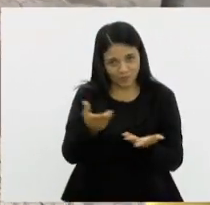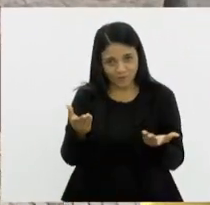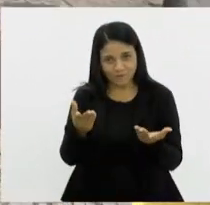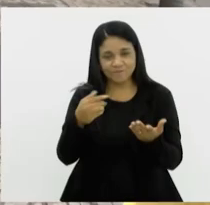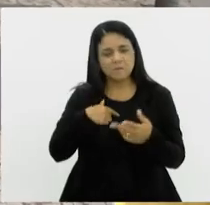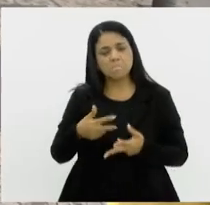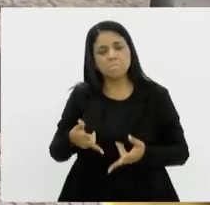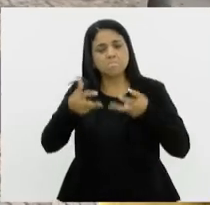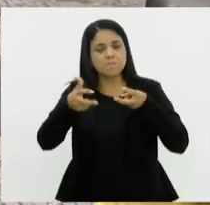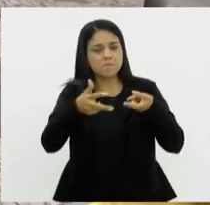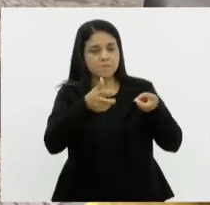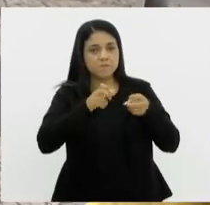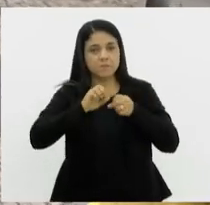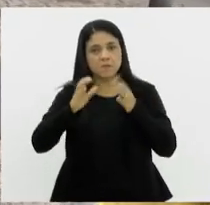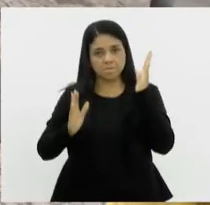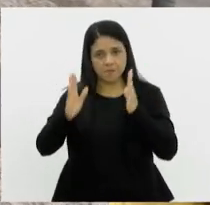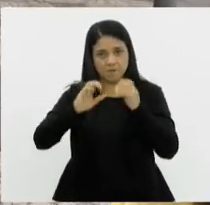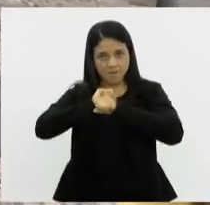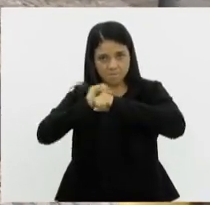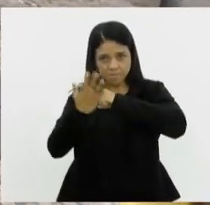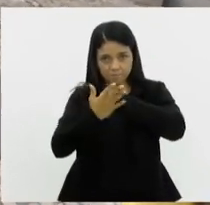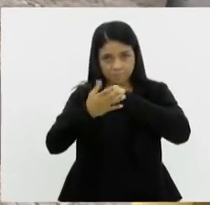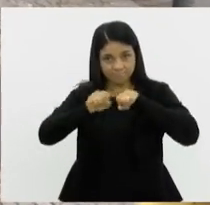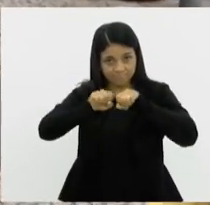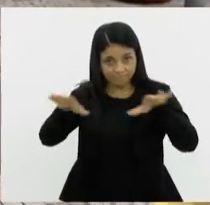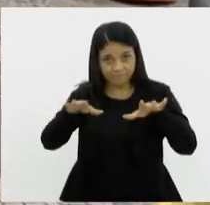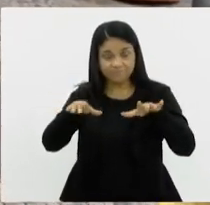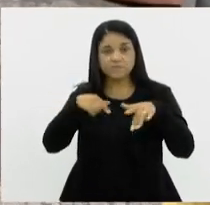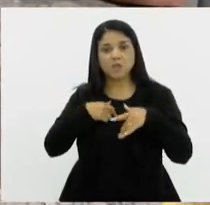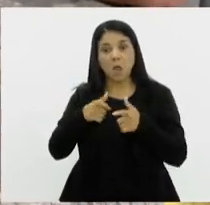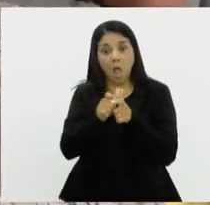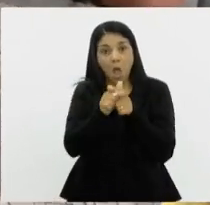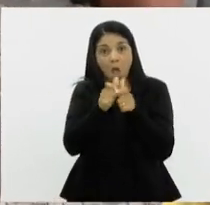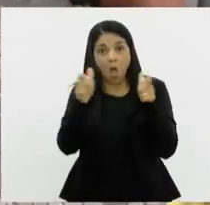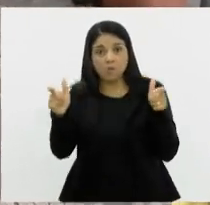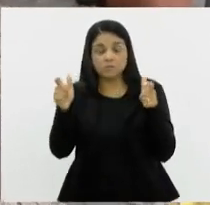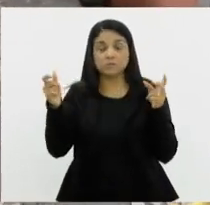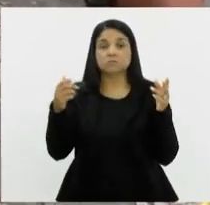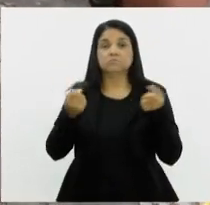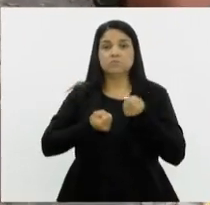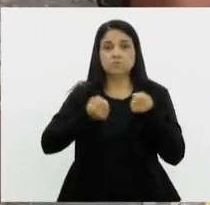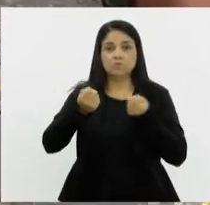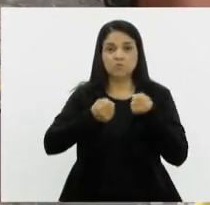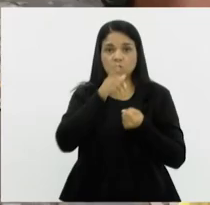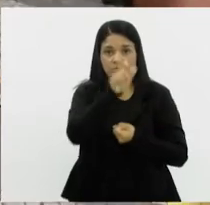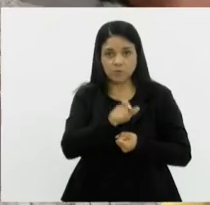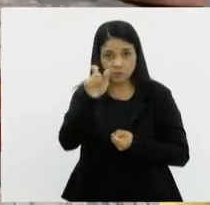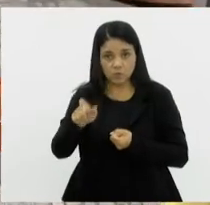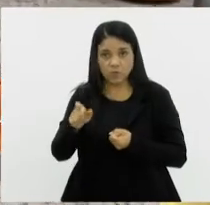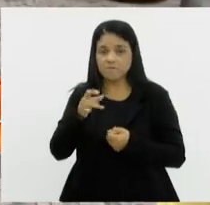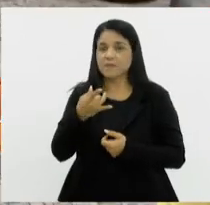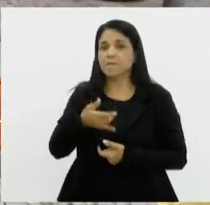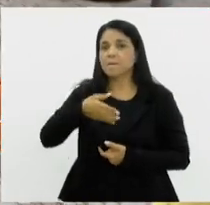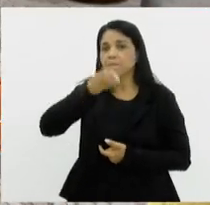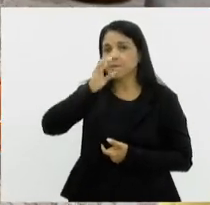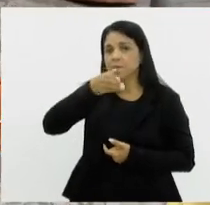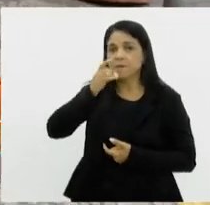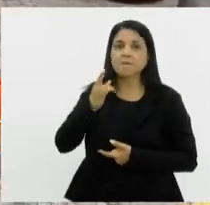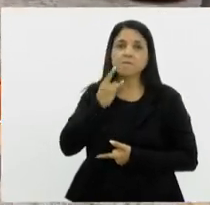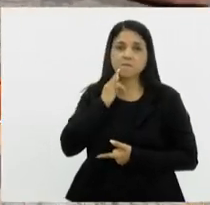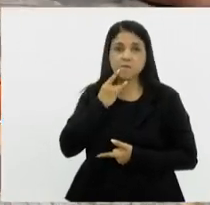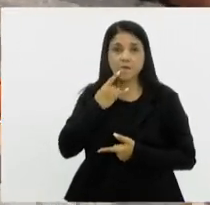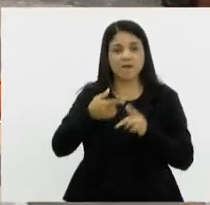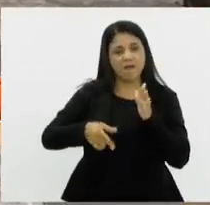visto que, pós-pandemia, a gente aumentou muito o índice de motoristas alcoolizados. E a gente tinha um índice anteriormente,